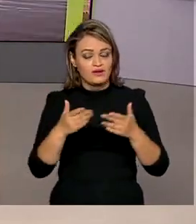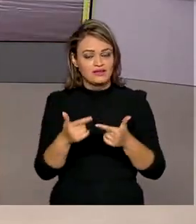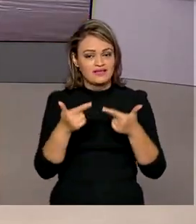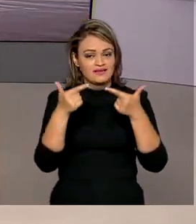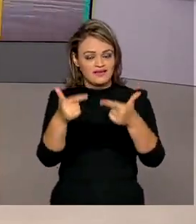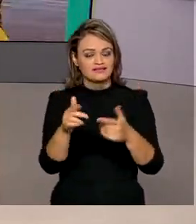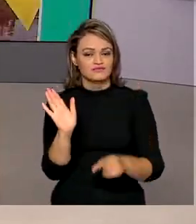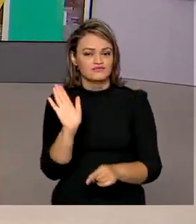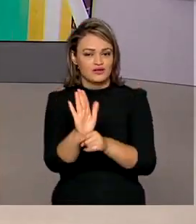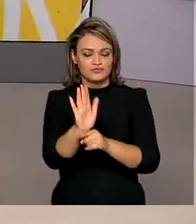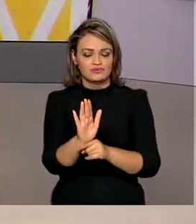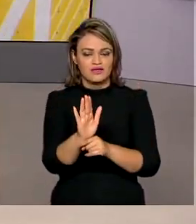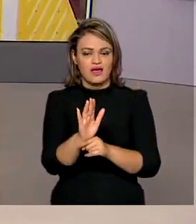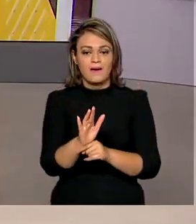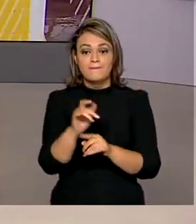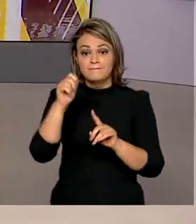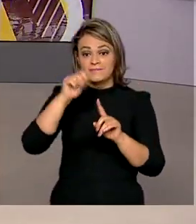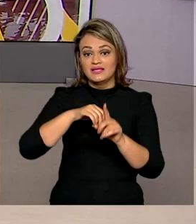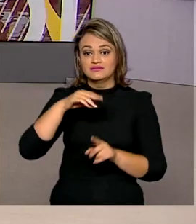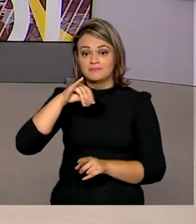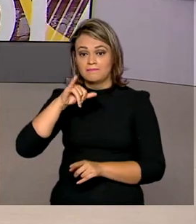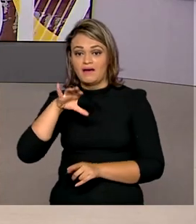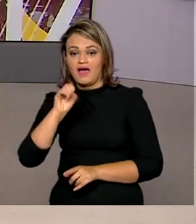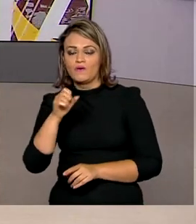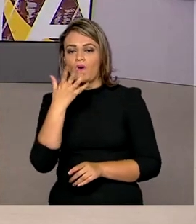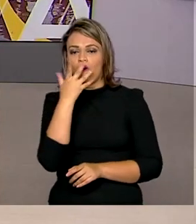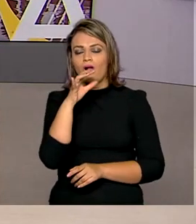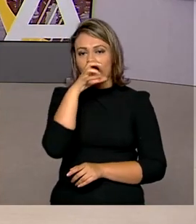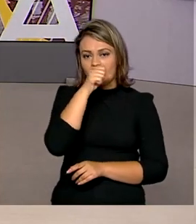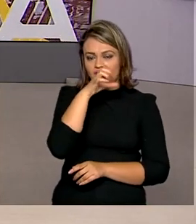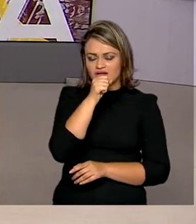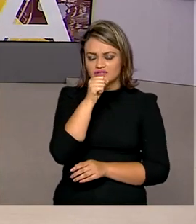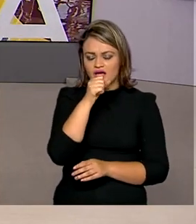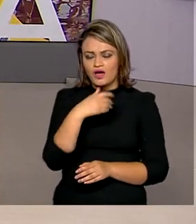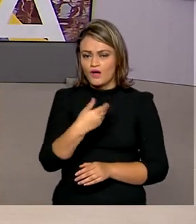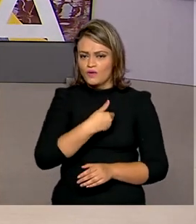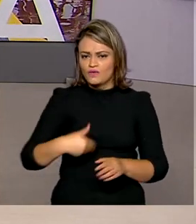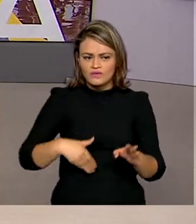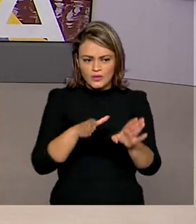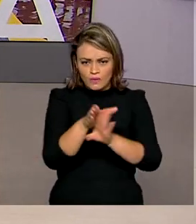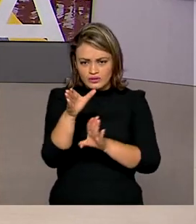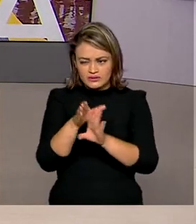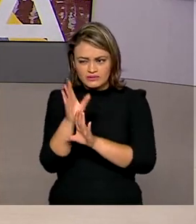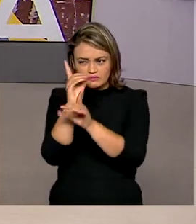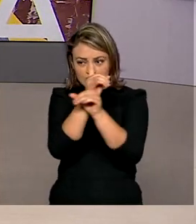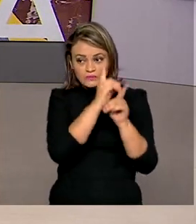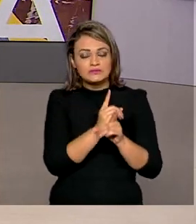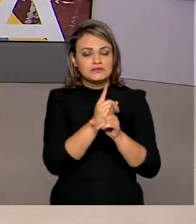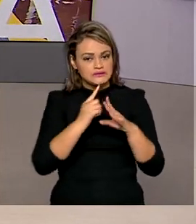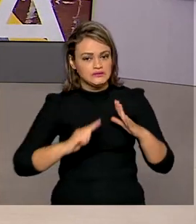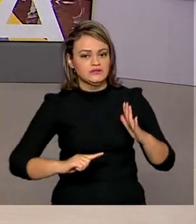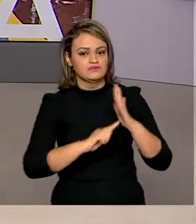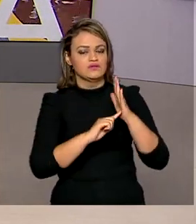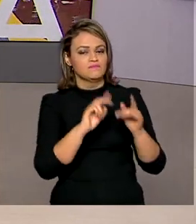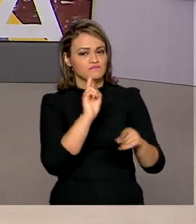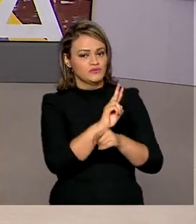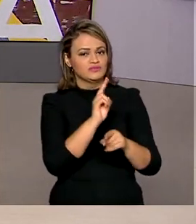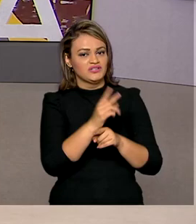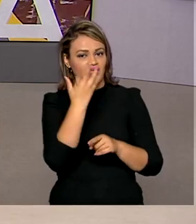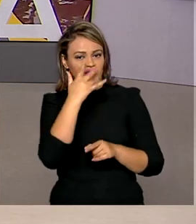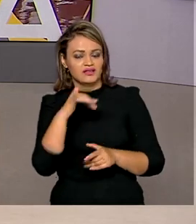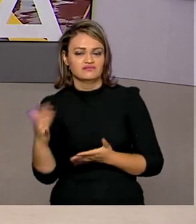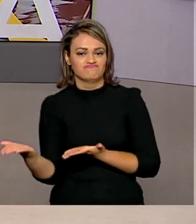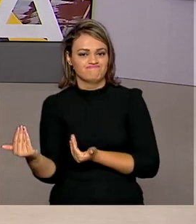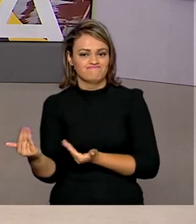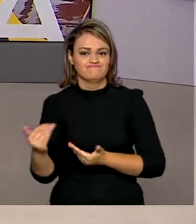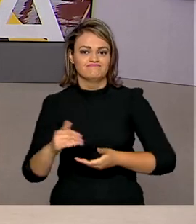É o Maio Laranja. A campanha do governo orienta como identificar os casos e também a denunciar e proteger crianças e